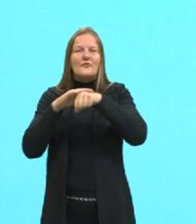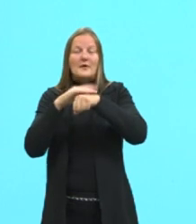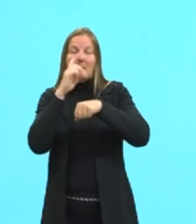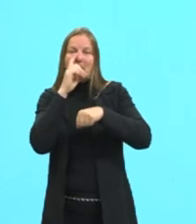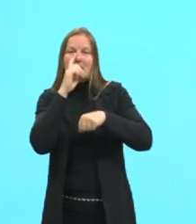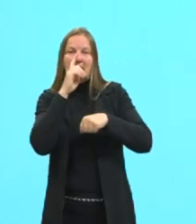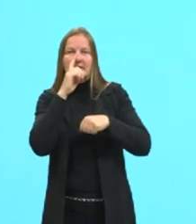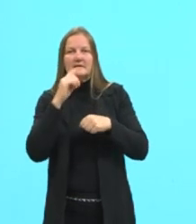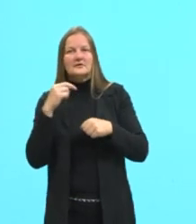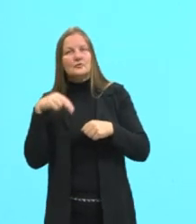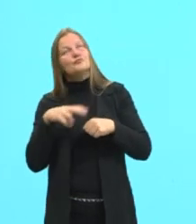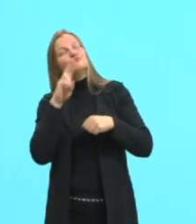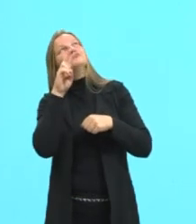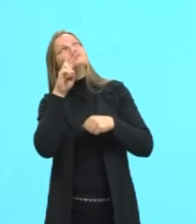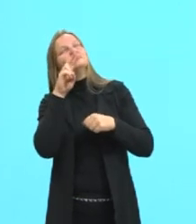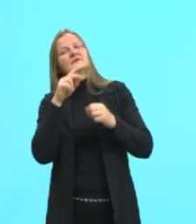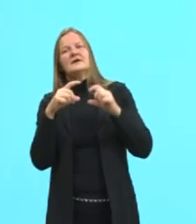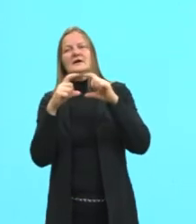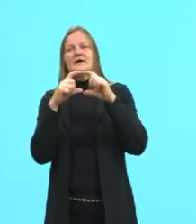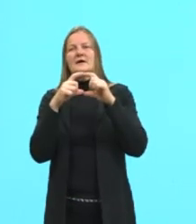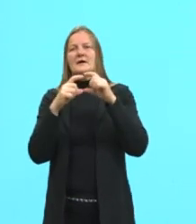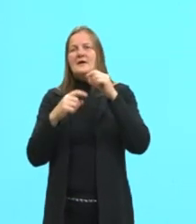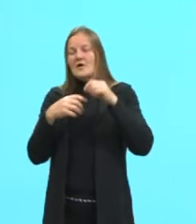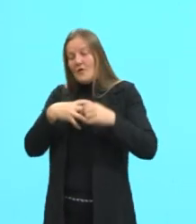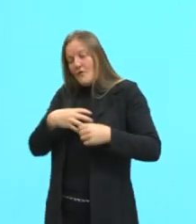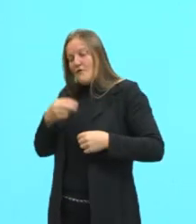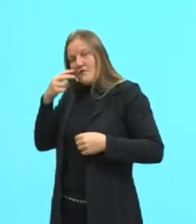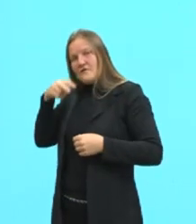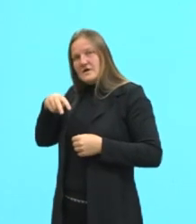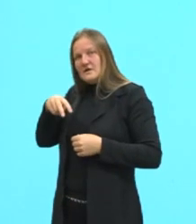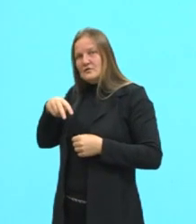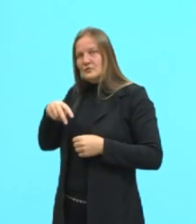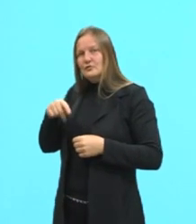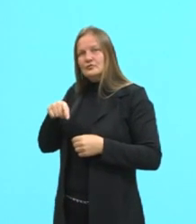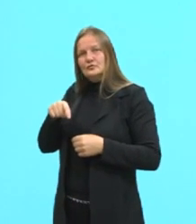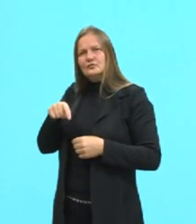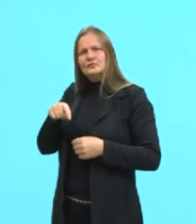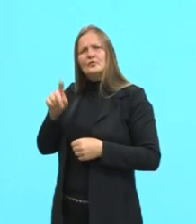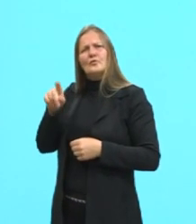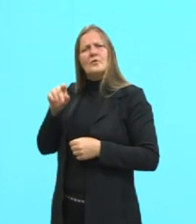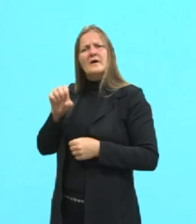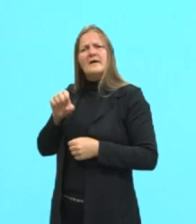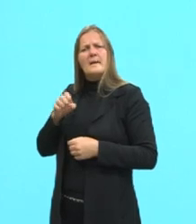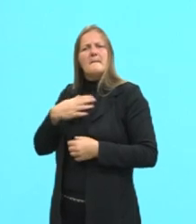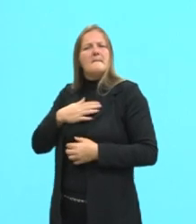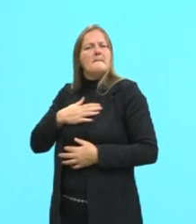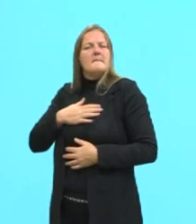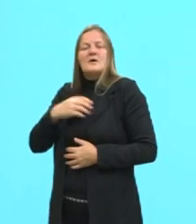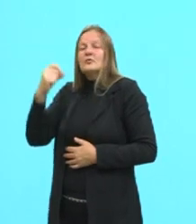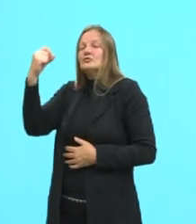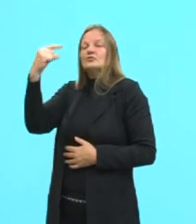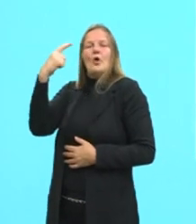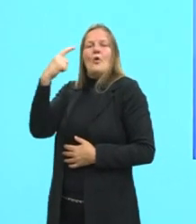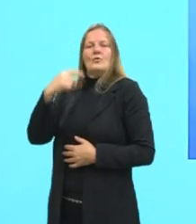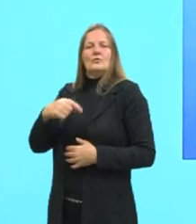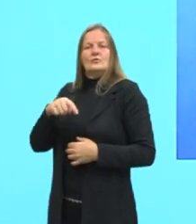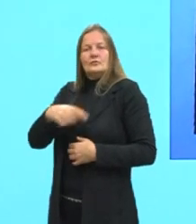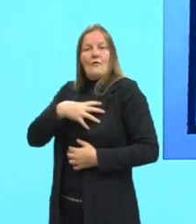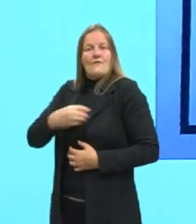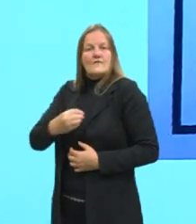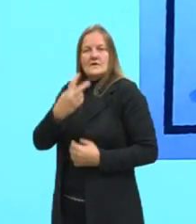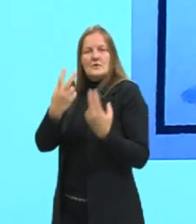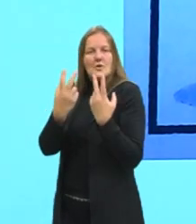a mãe. No primeiro quadrinho, ela diz, filho, você é o meu sol. Então, olhem ali a